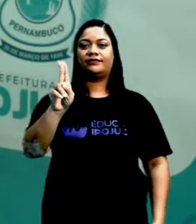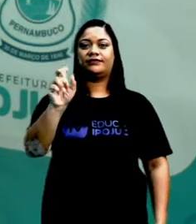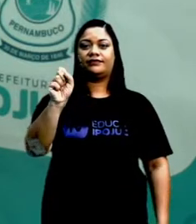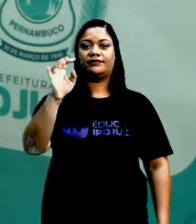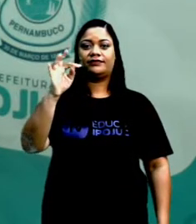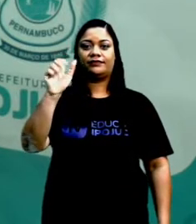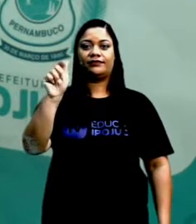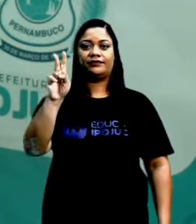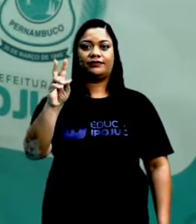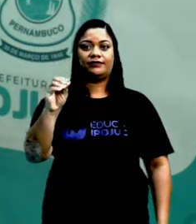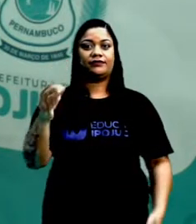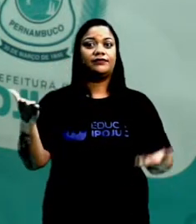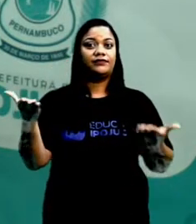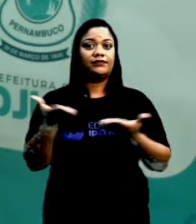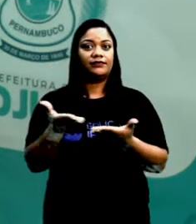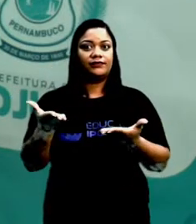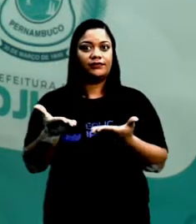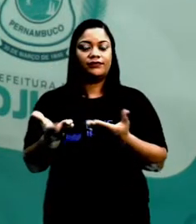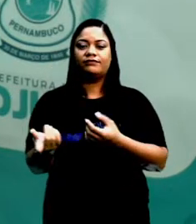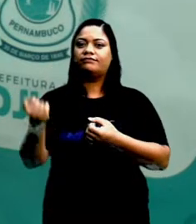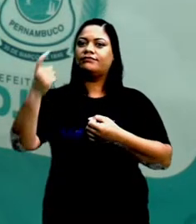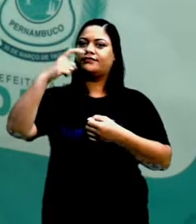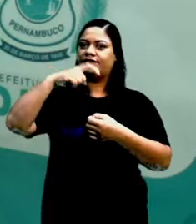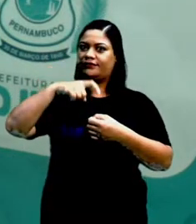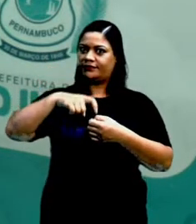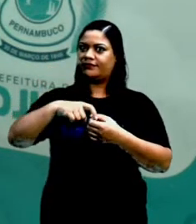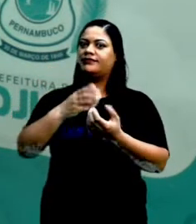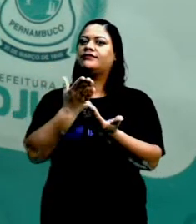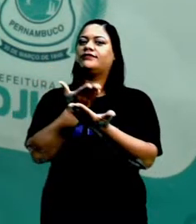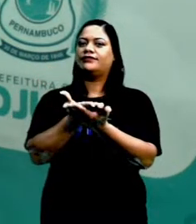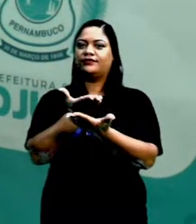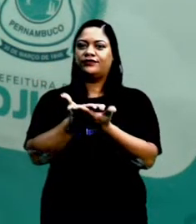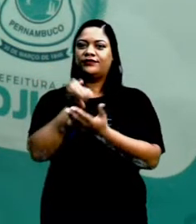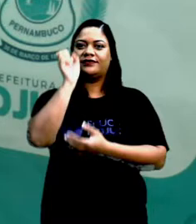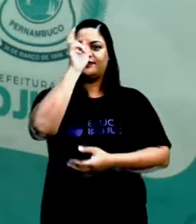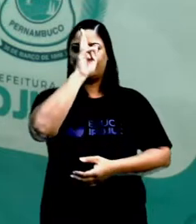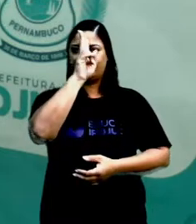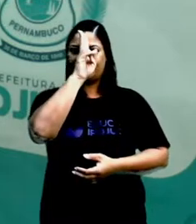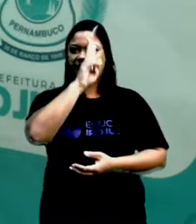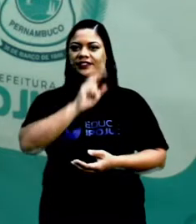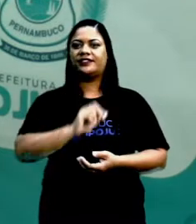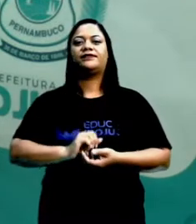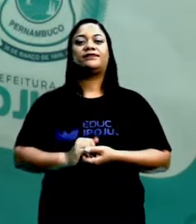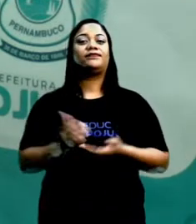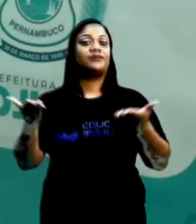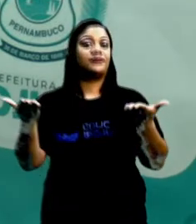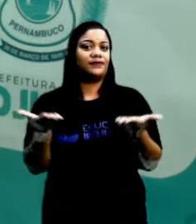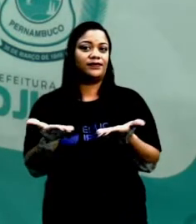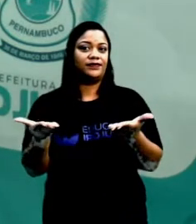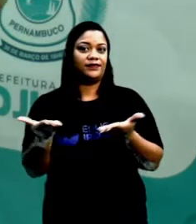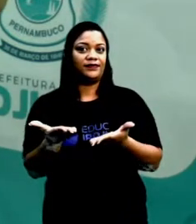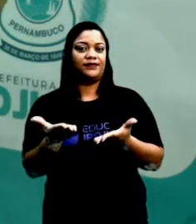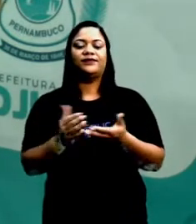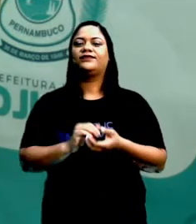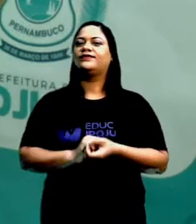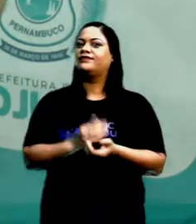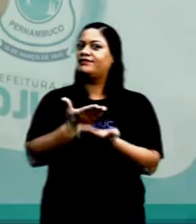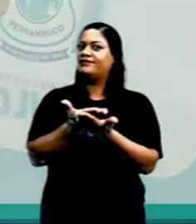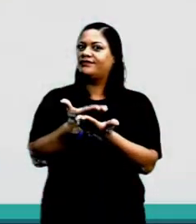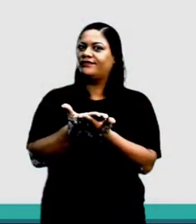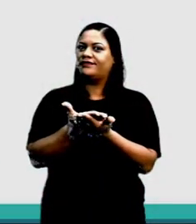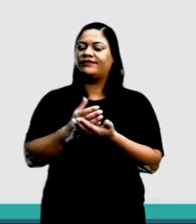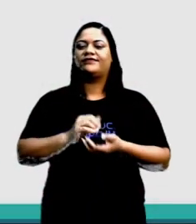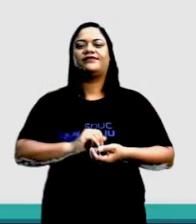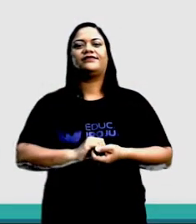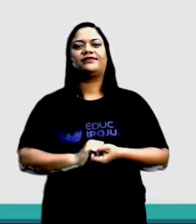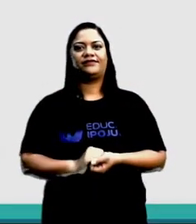e hoje nós vamos retomar então com as nossas aulas de história. E hoje nós vamos falar sobre